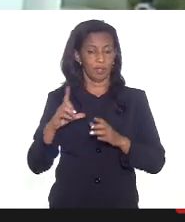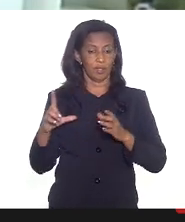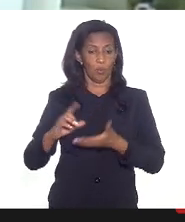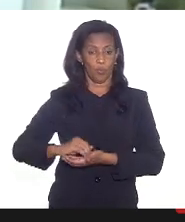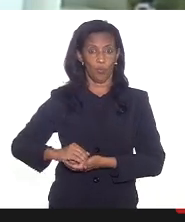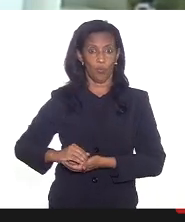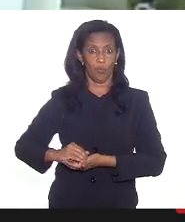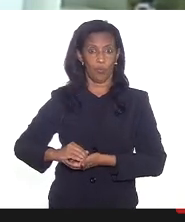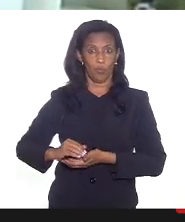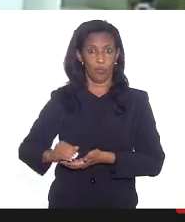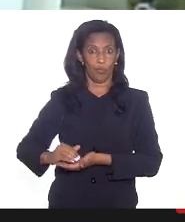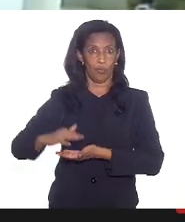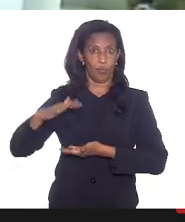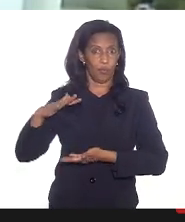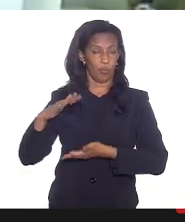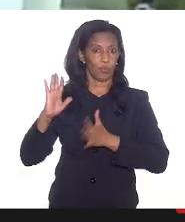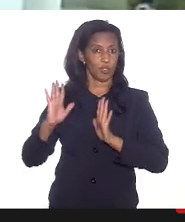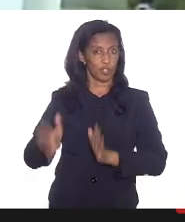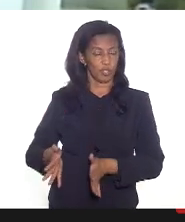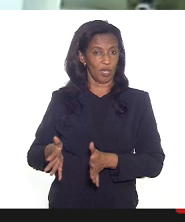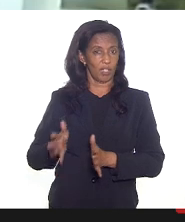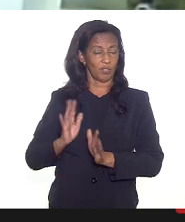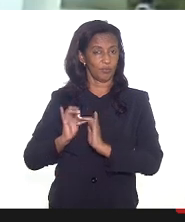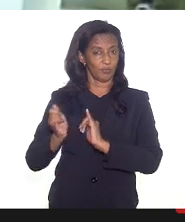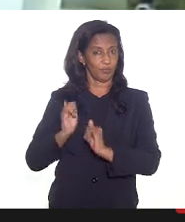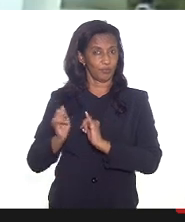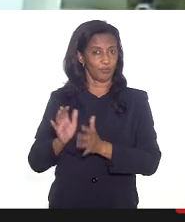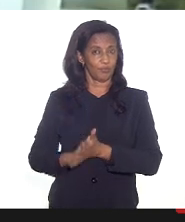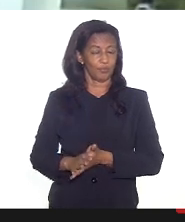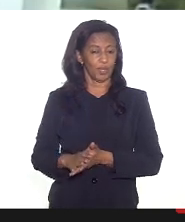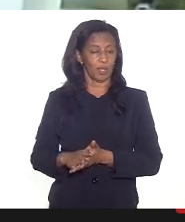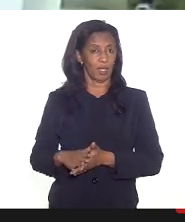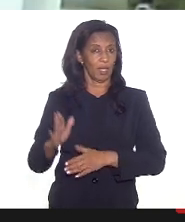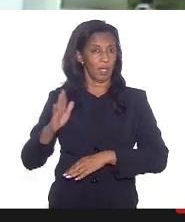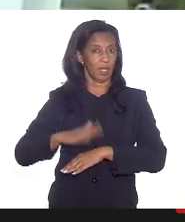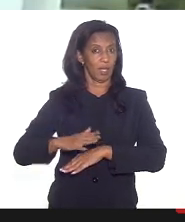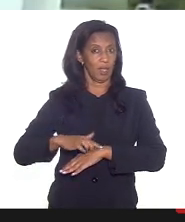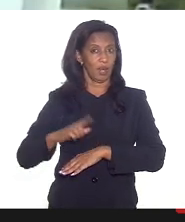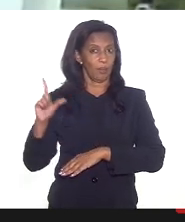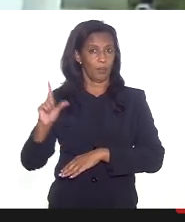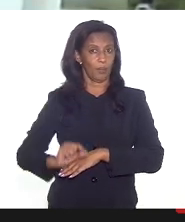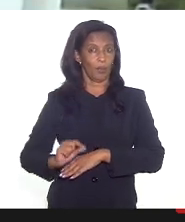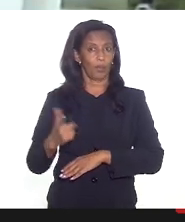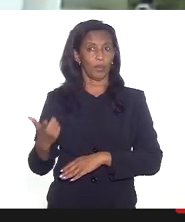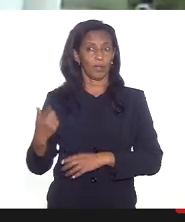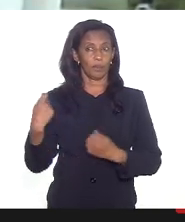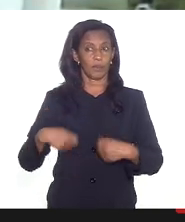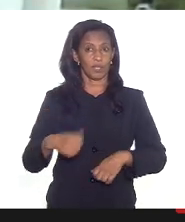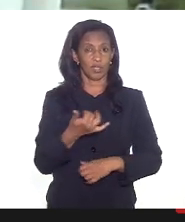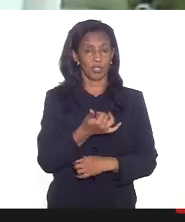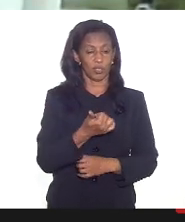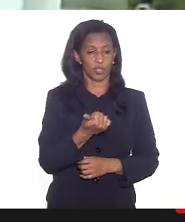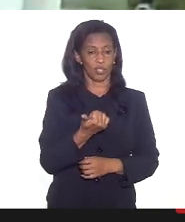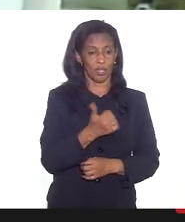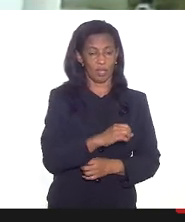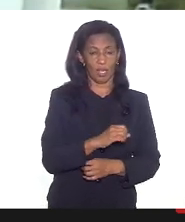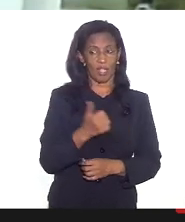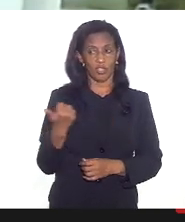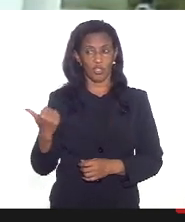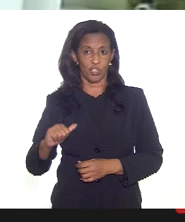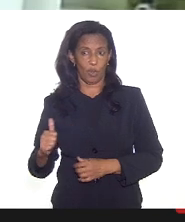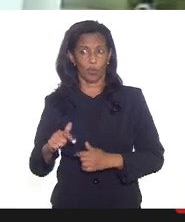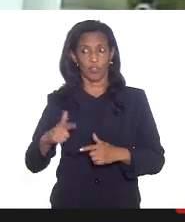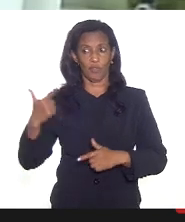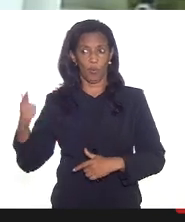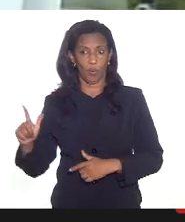tão grande de modificações em tão pouco tempo então a gente teve a liberação do dia 10 que no dia 11 já vai